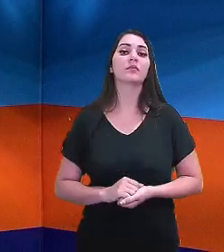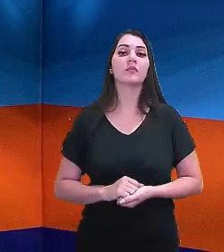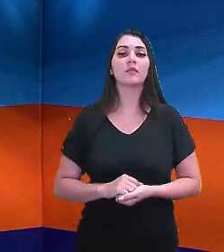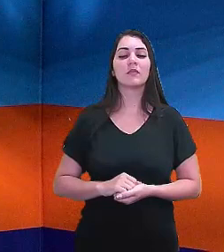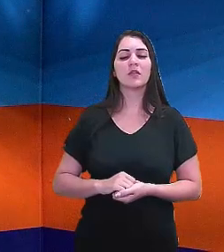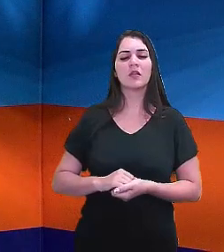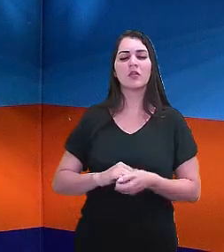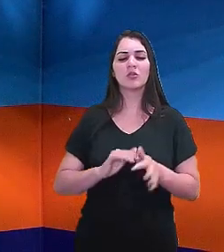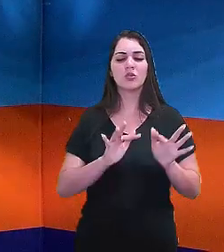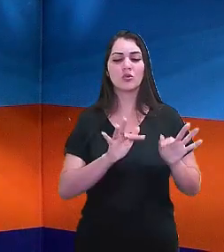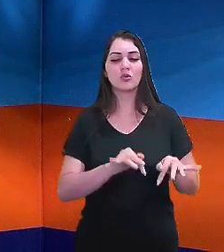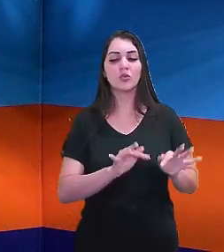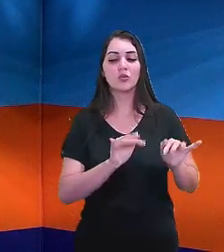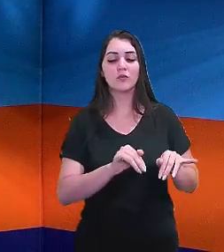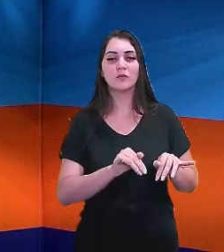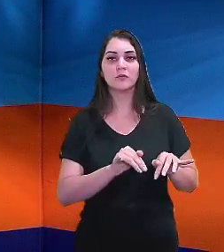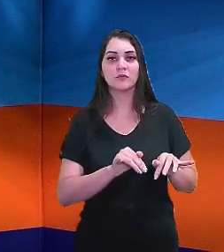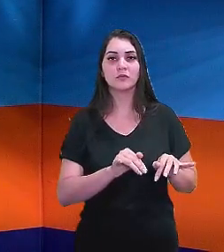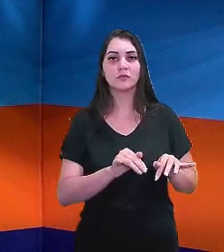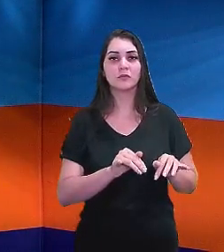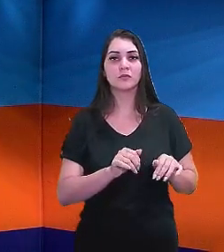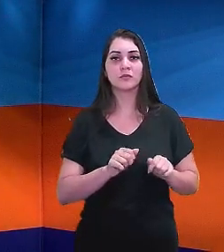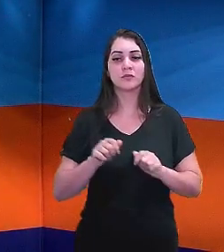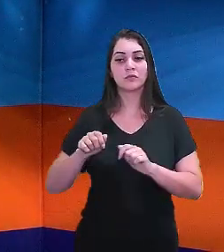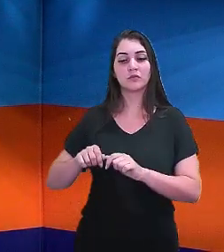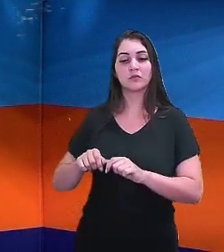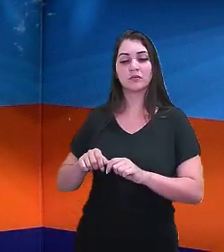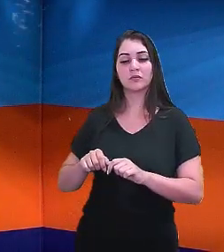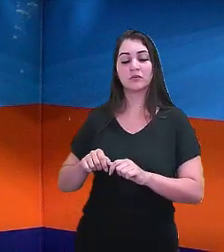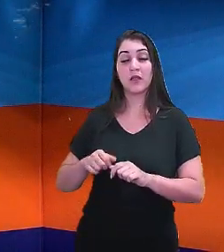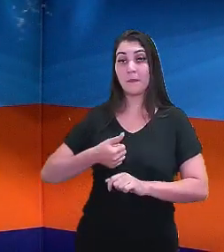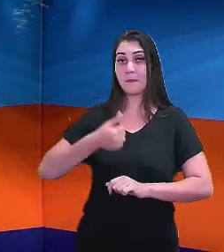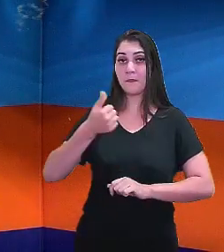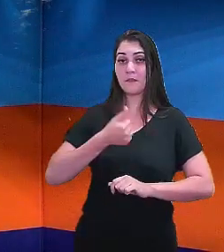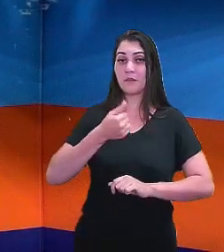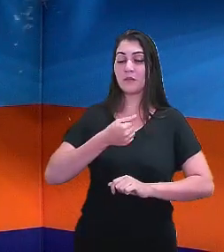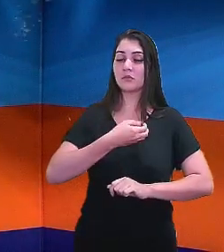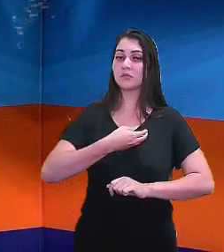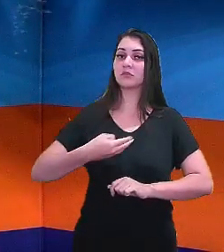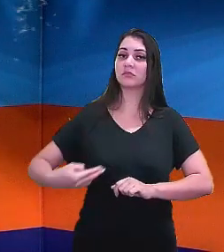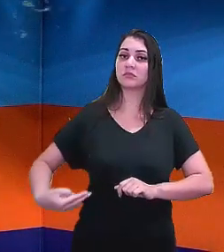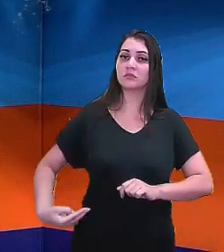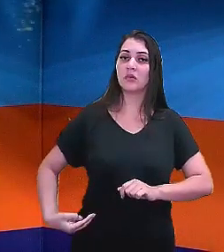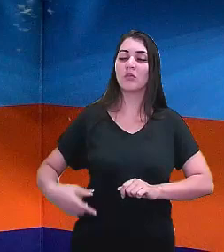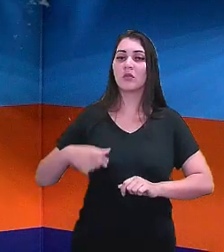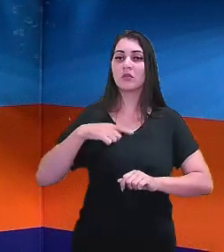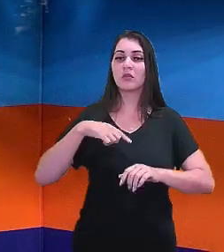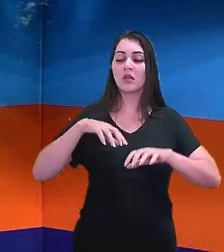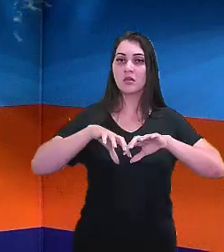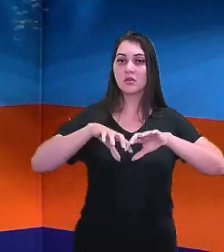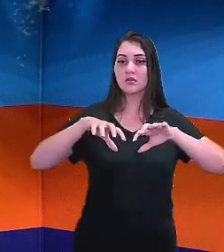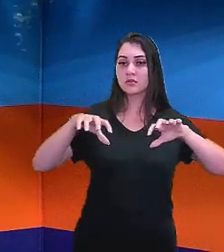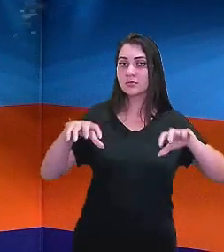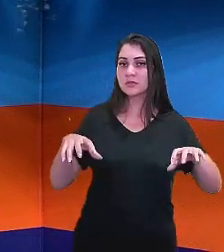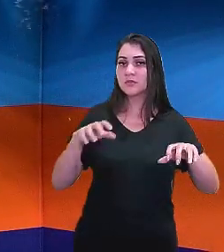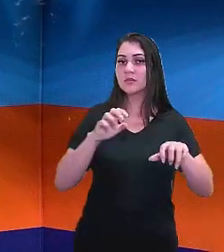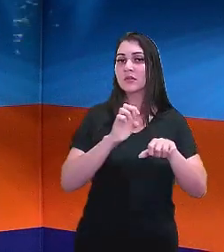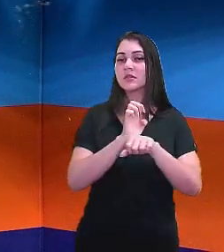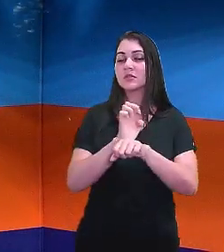lá no finalzinho dessa Primeira República, a separação entre Estado,